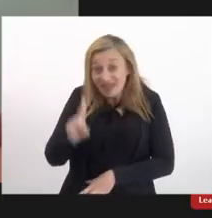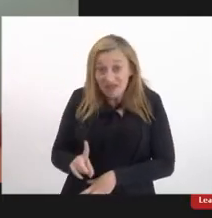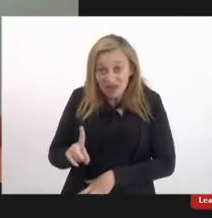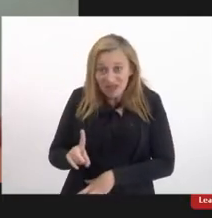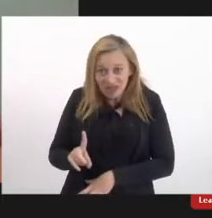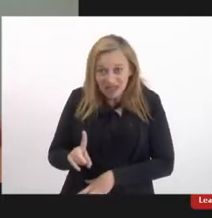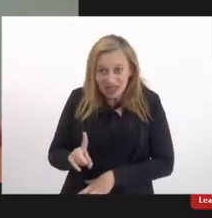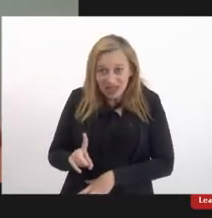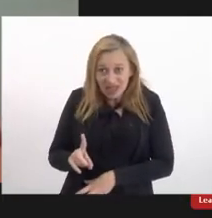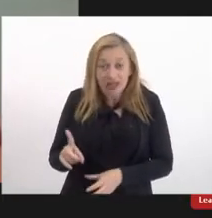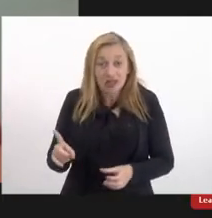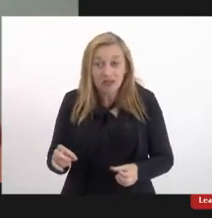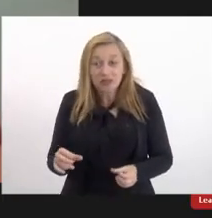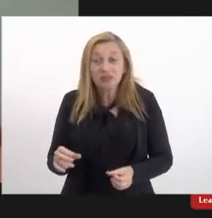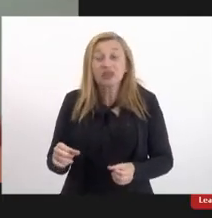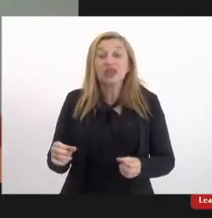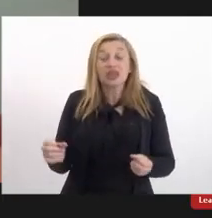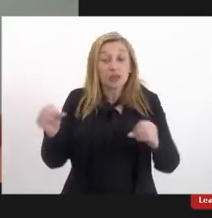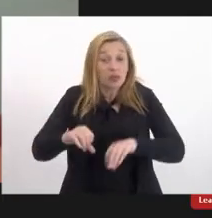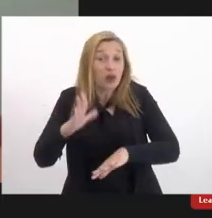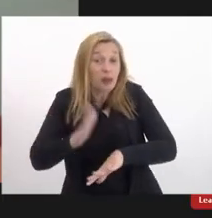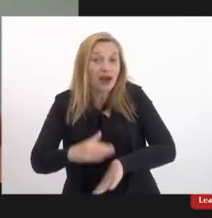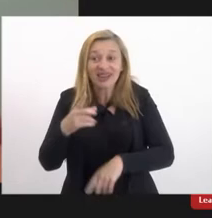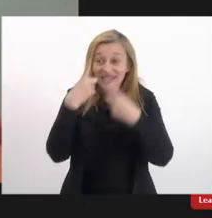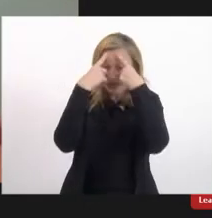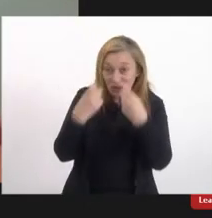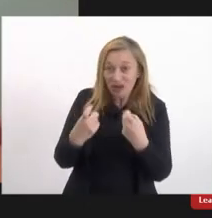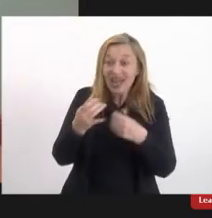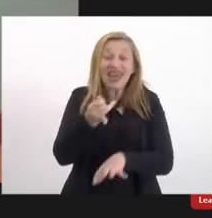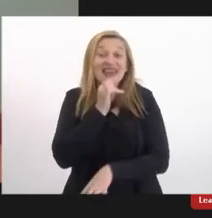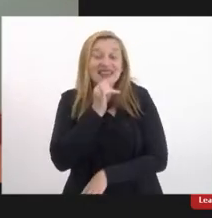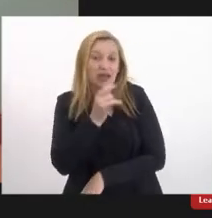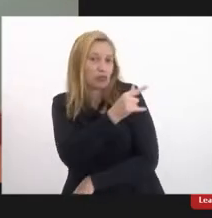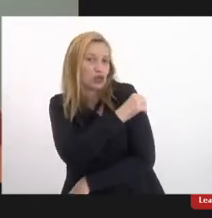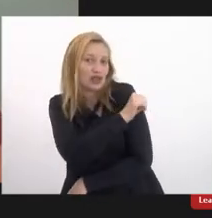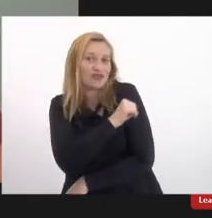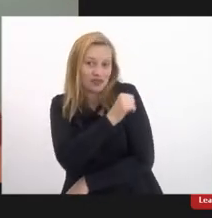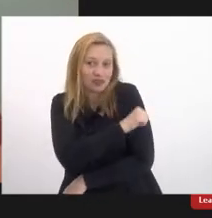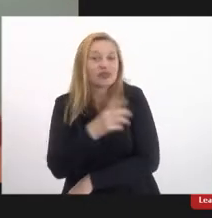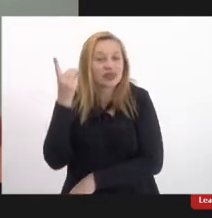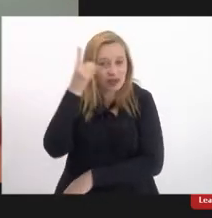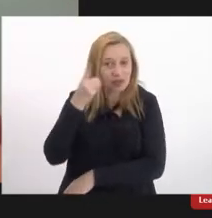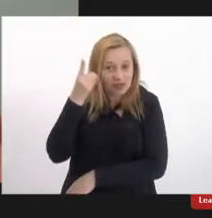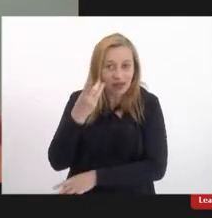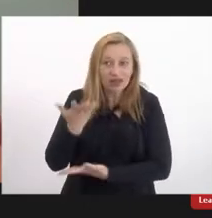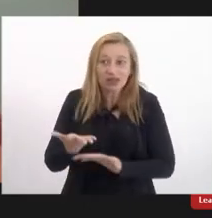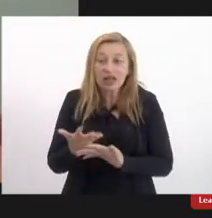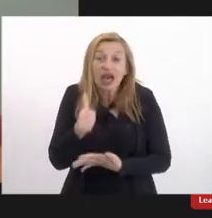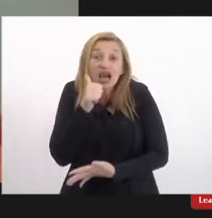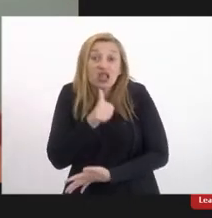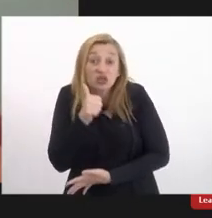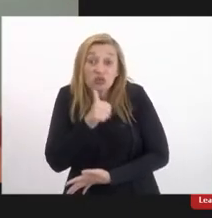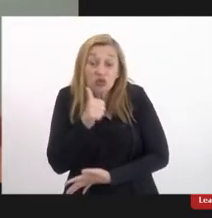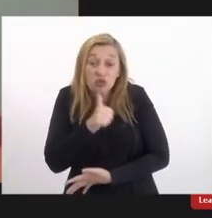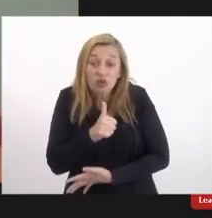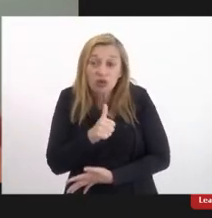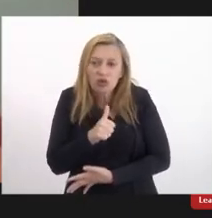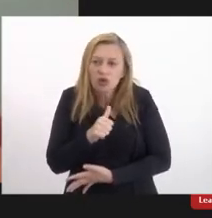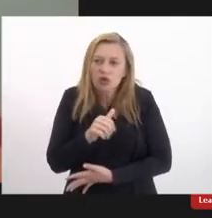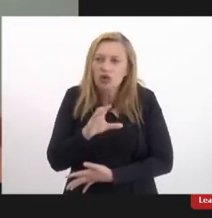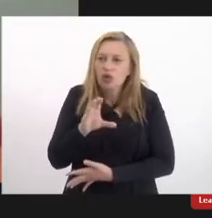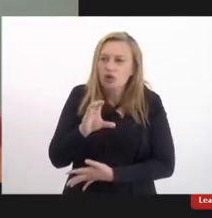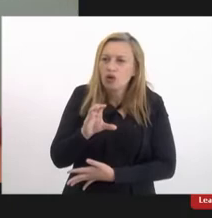que agrava a violência por exemplo enfermeira deputada enfermeira Regiane as mulheres com lenismo